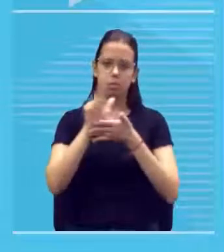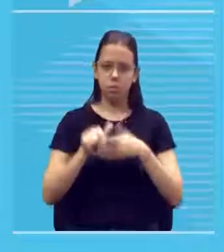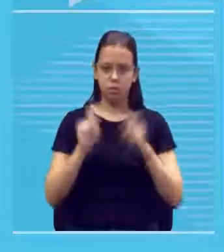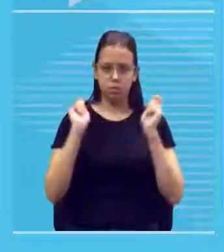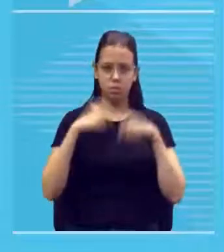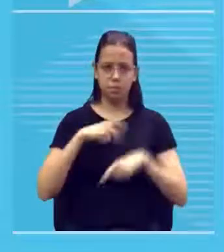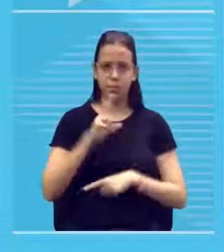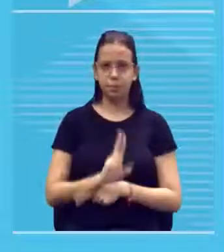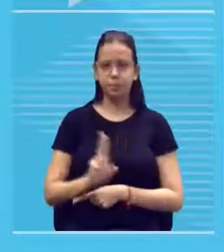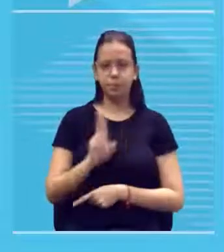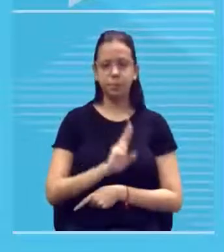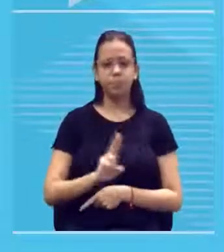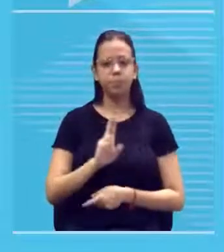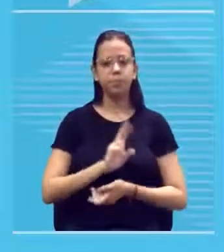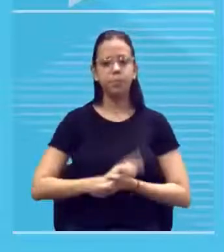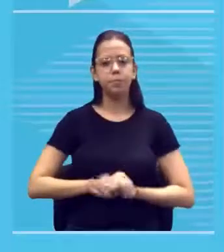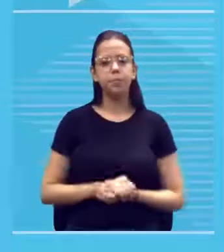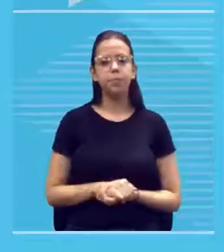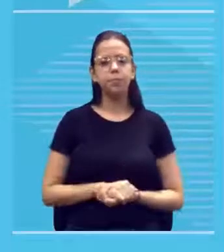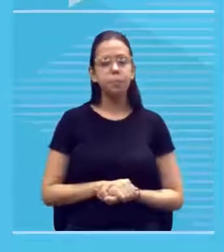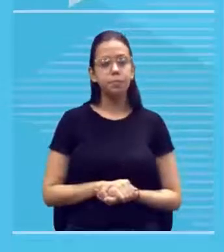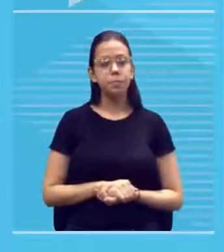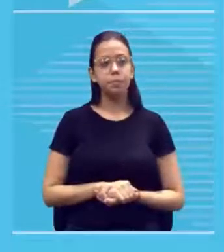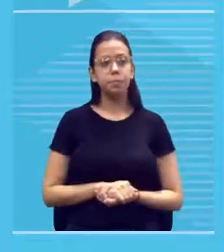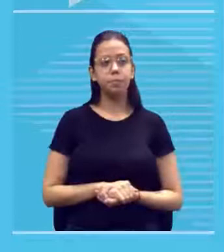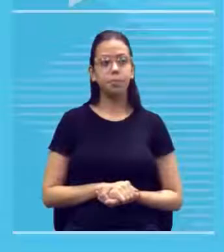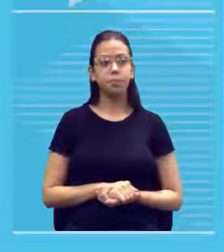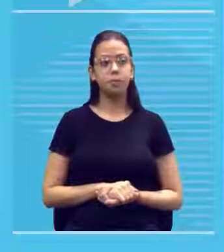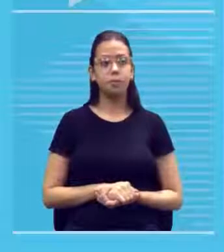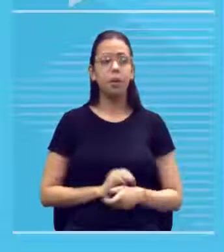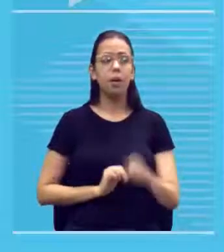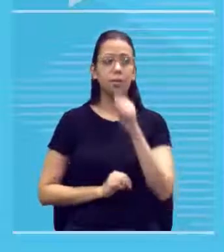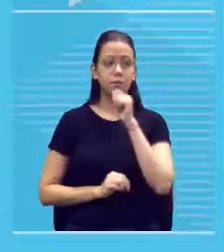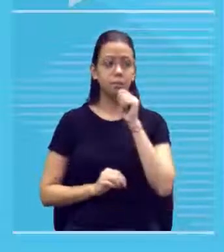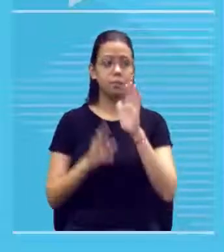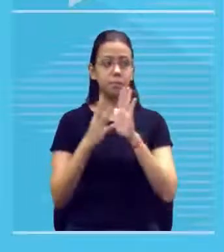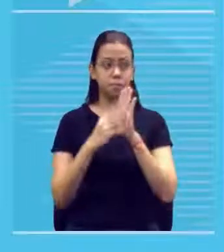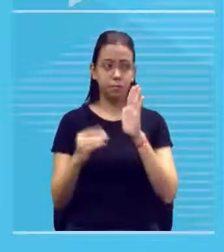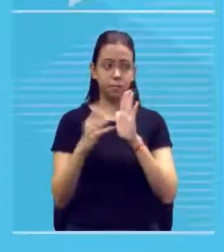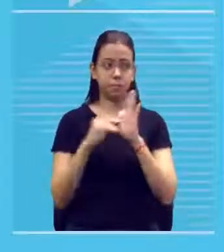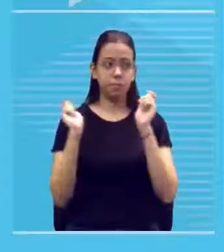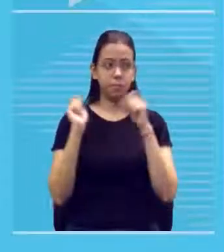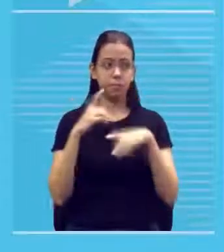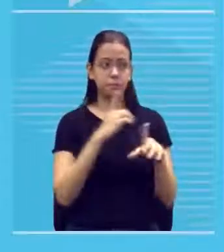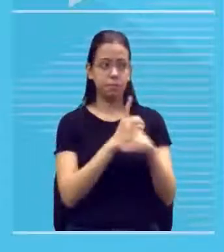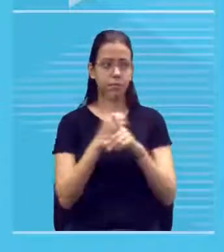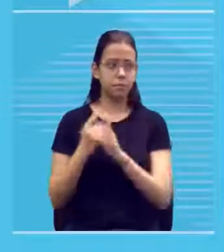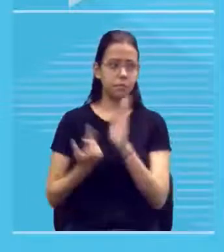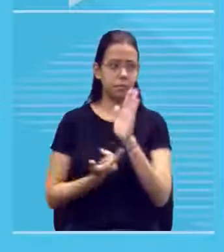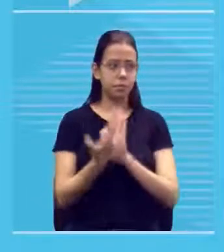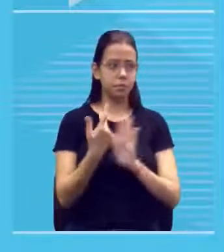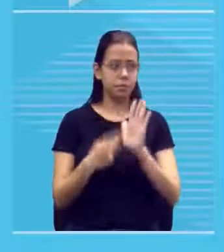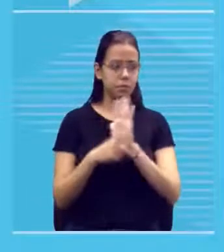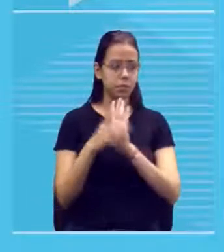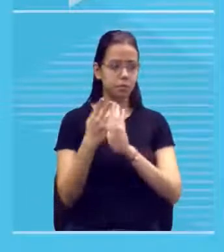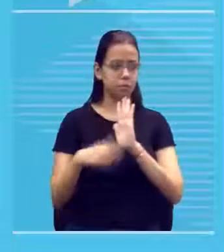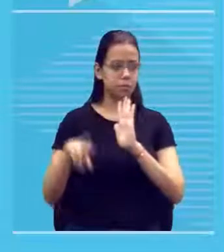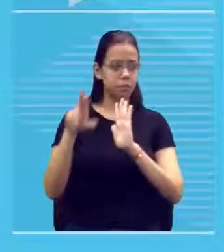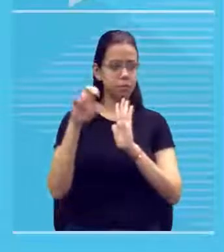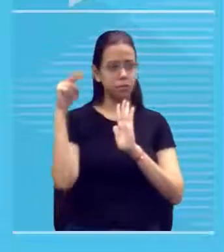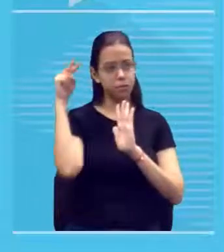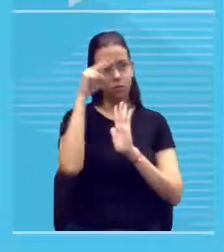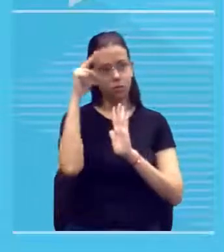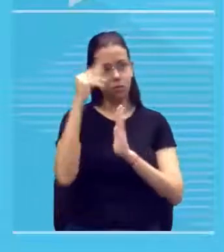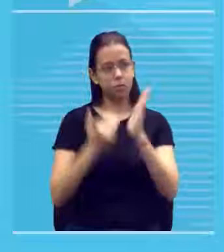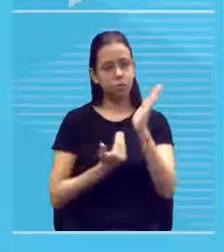usar um monte delas ainda que esse estilo tenha sido encontrado nas pinturas da pré-história foi no século XX com movimentos de